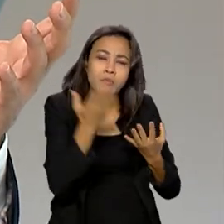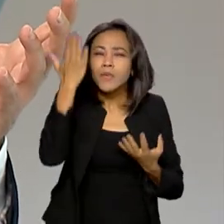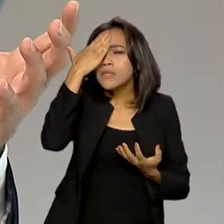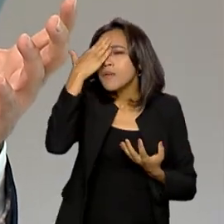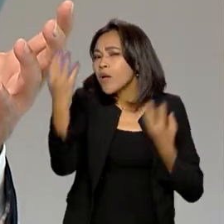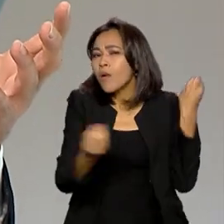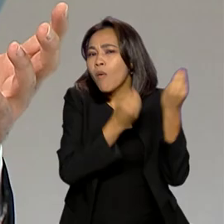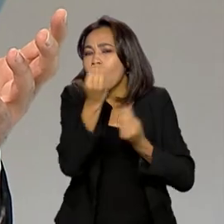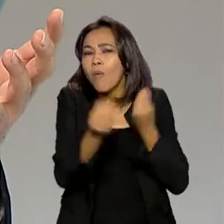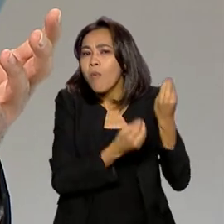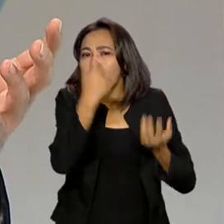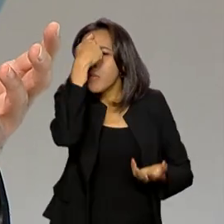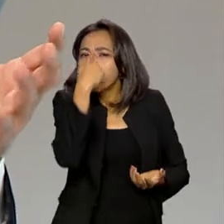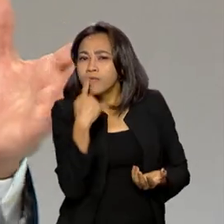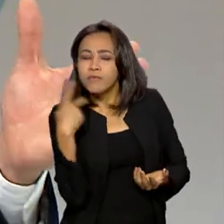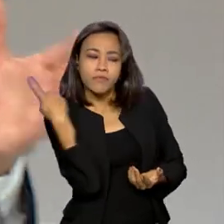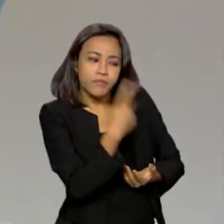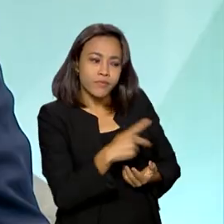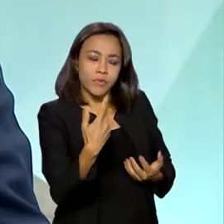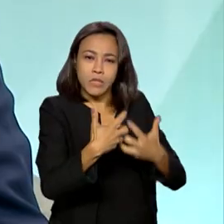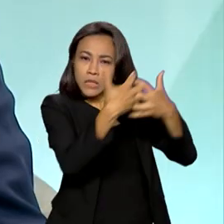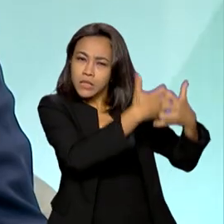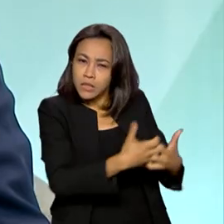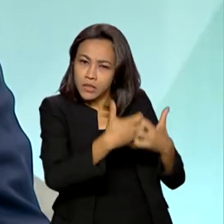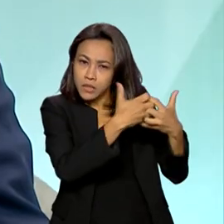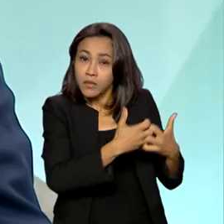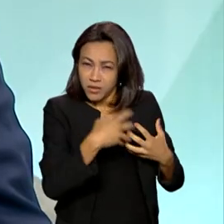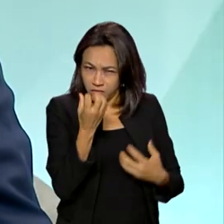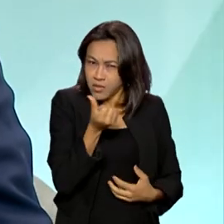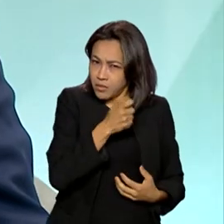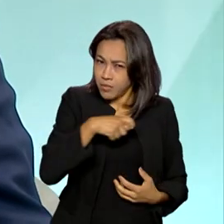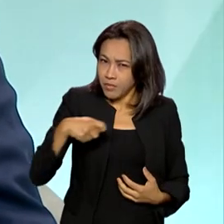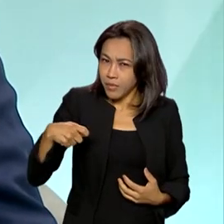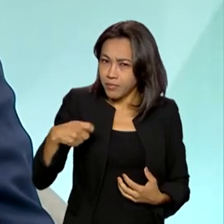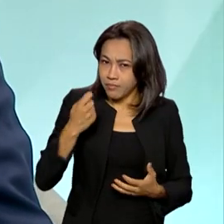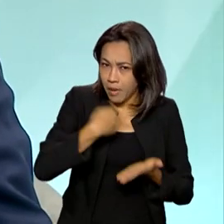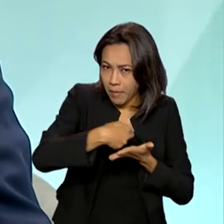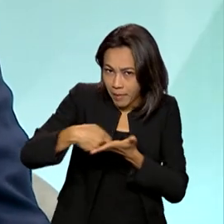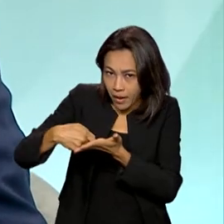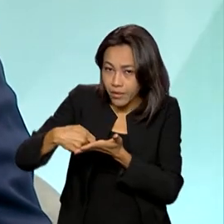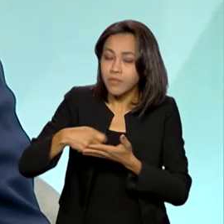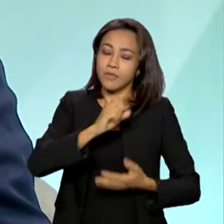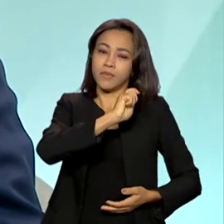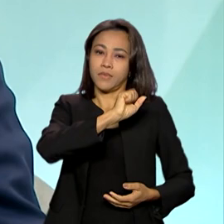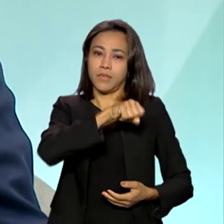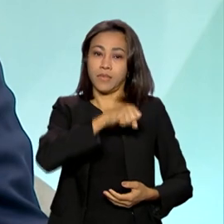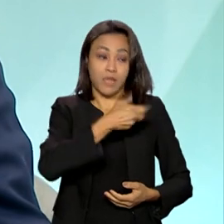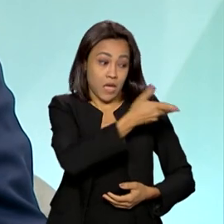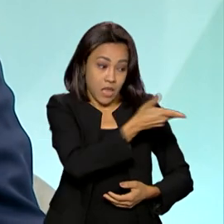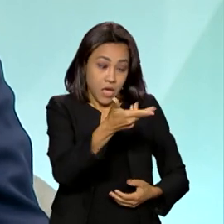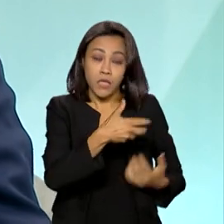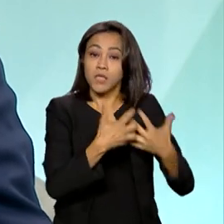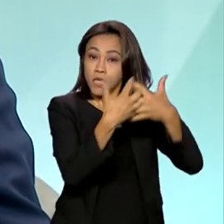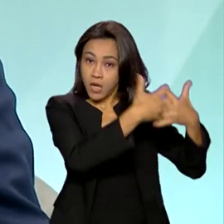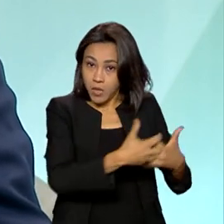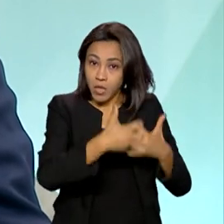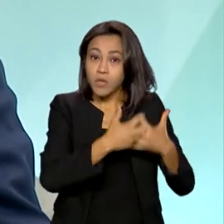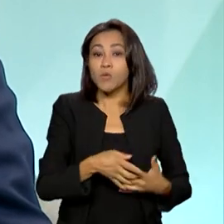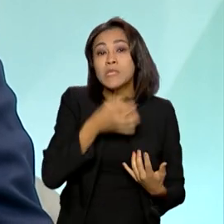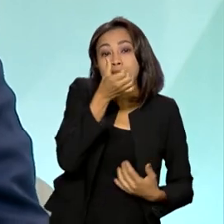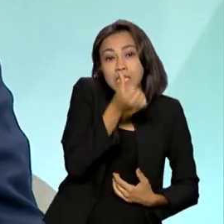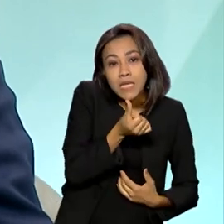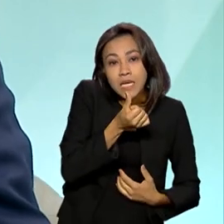das pessoas que vão receber as parcelas. São seis parcelas, não é isso, ministro? Exatamente. No caso dos caminhoneiros, são seis